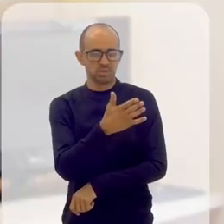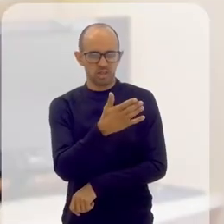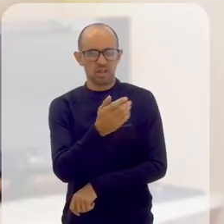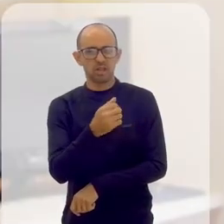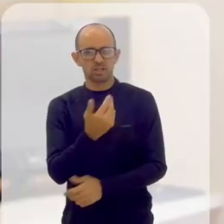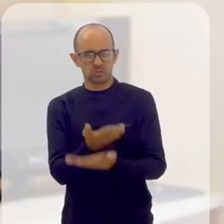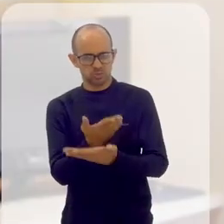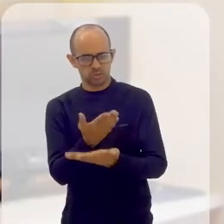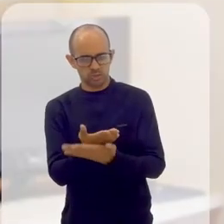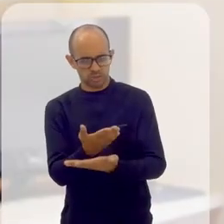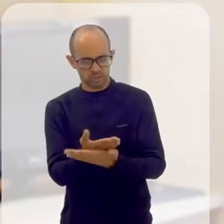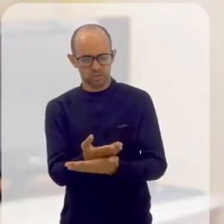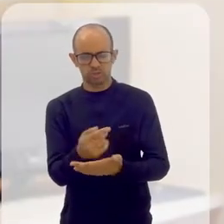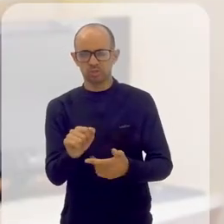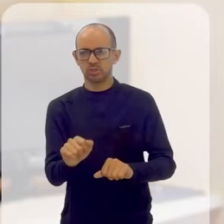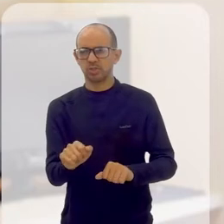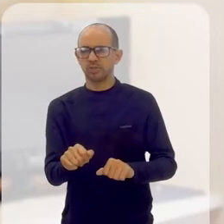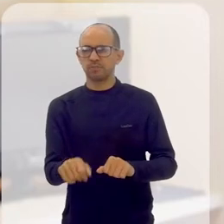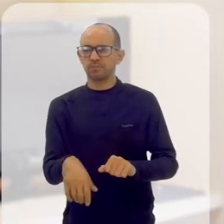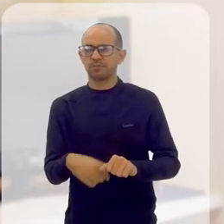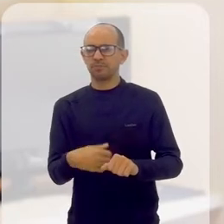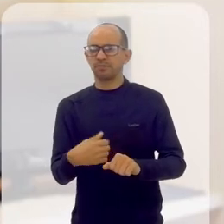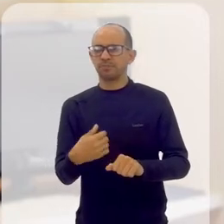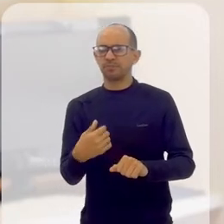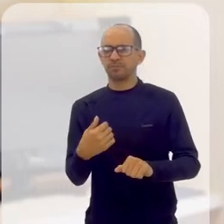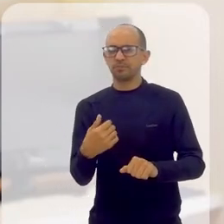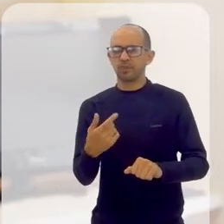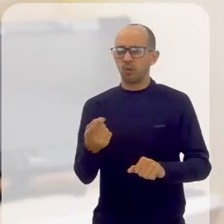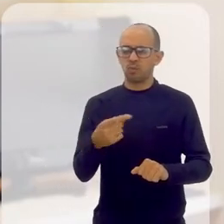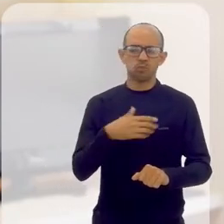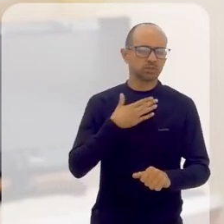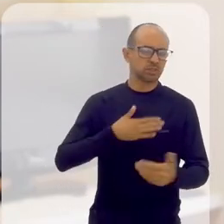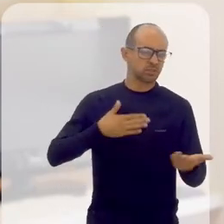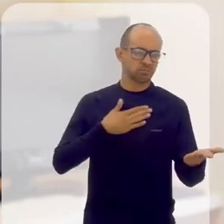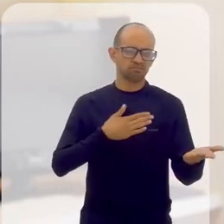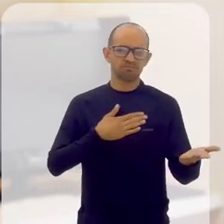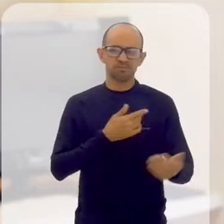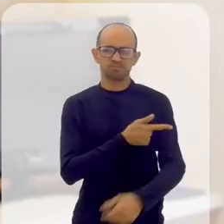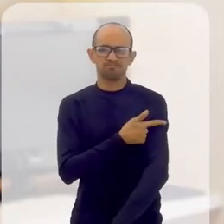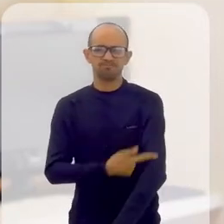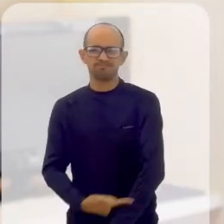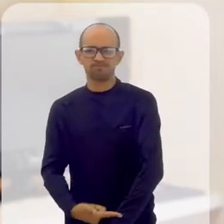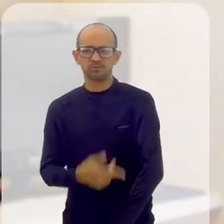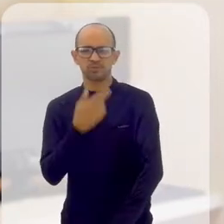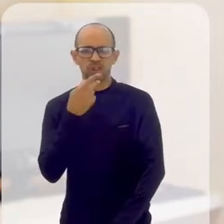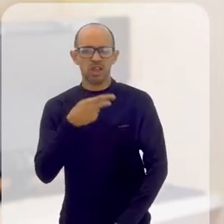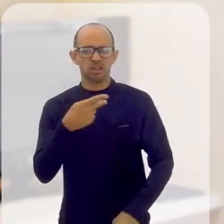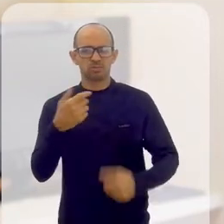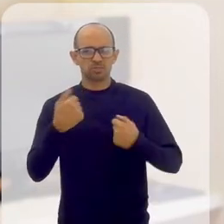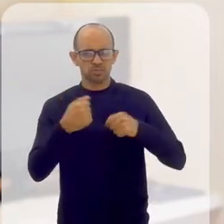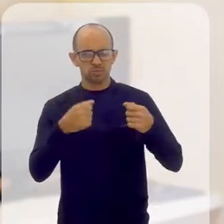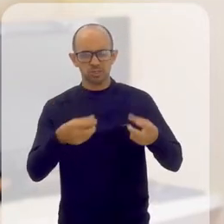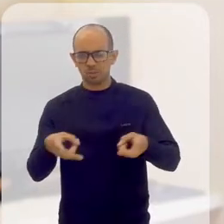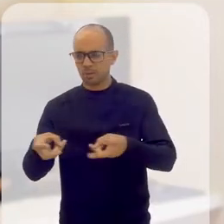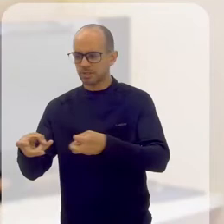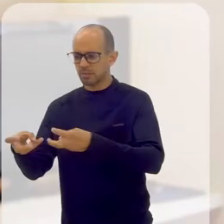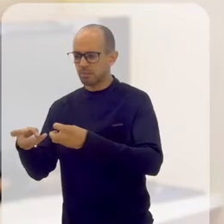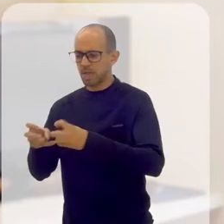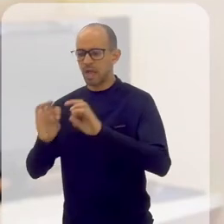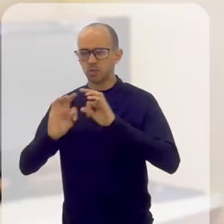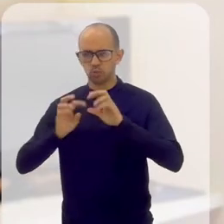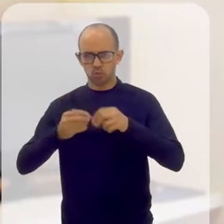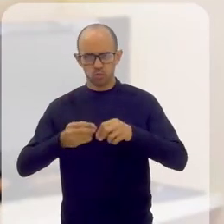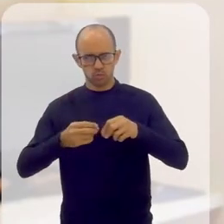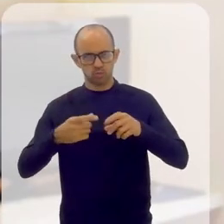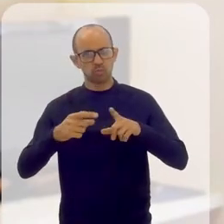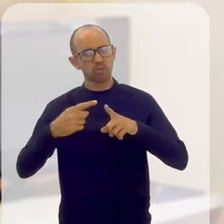e você vem com uma generosidade de mostrar que a gente precisa abrir os olhos para todas as pessoas,